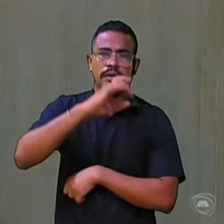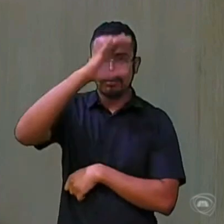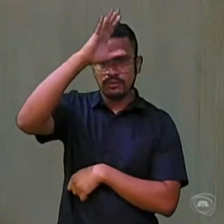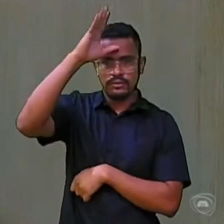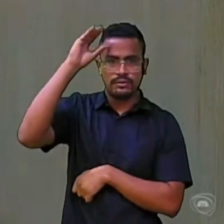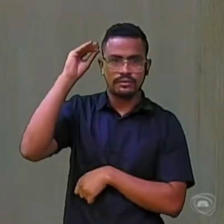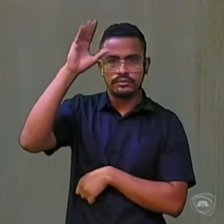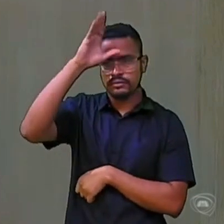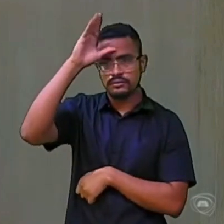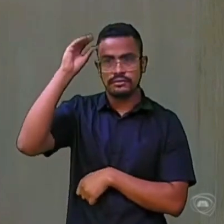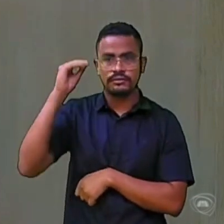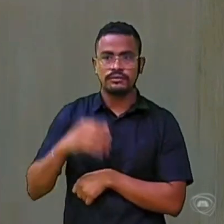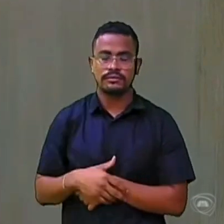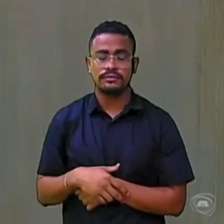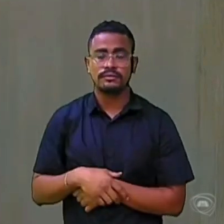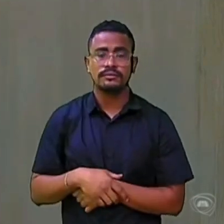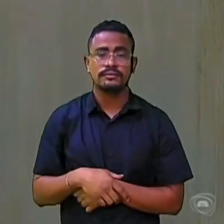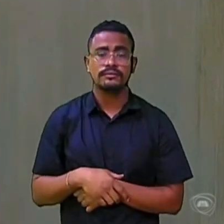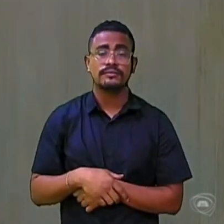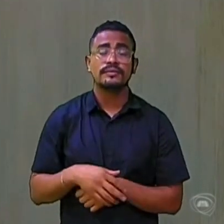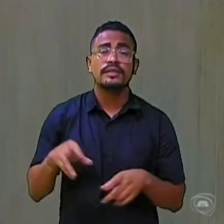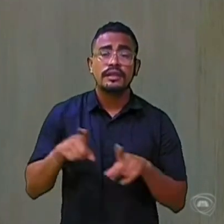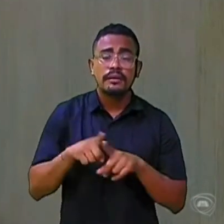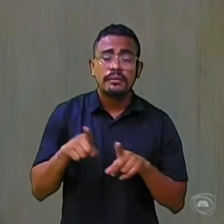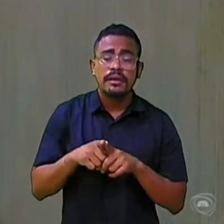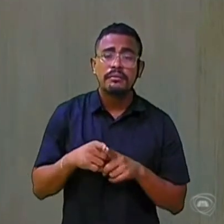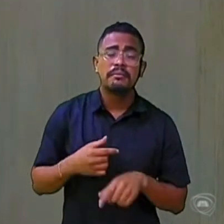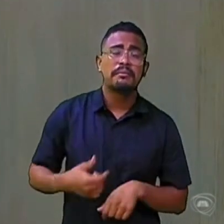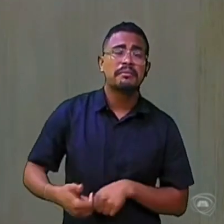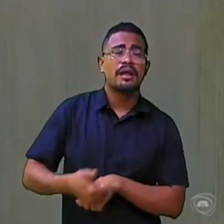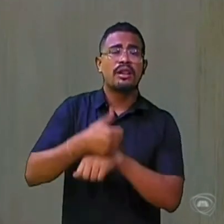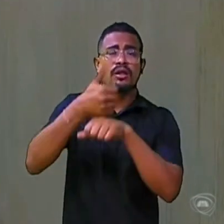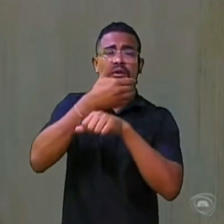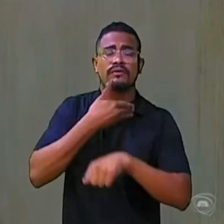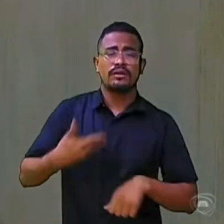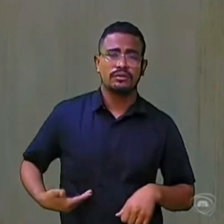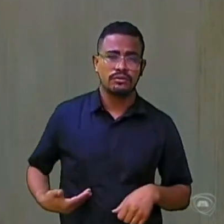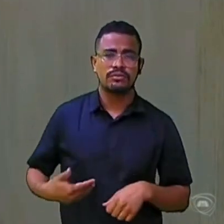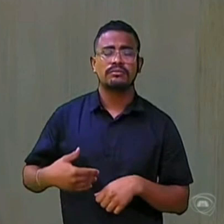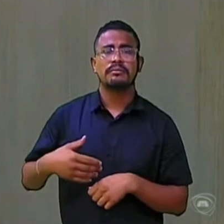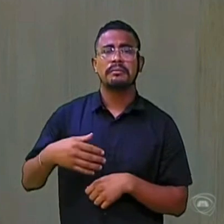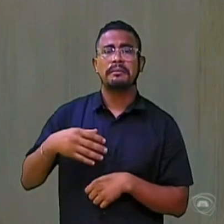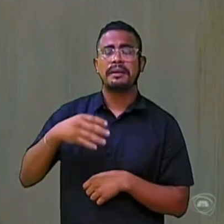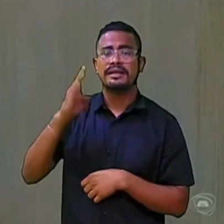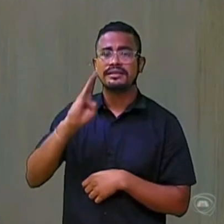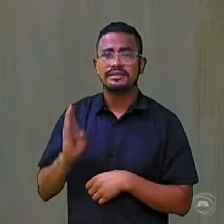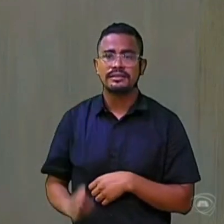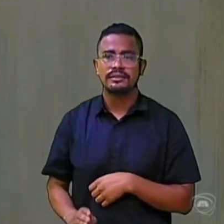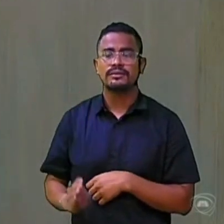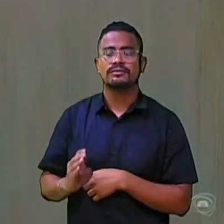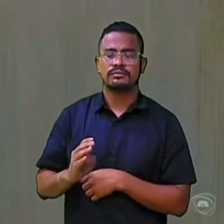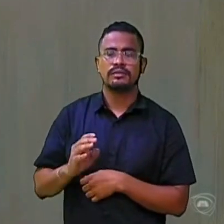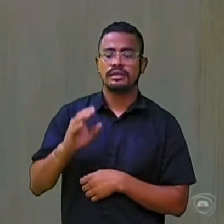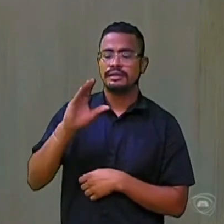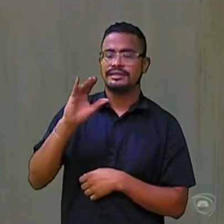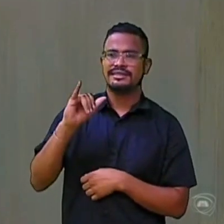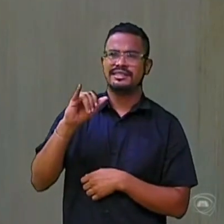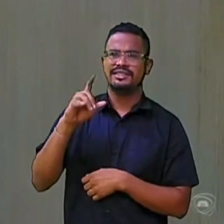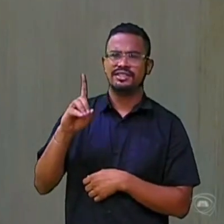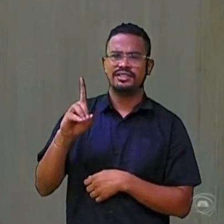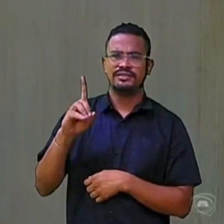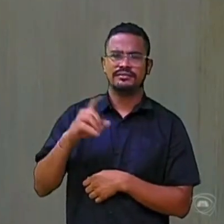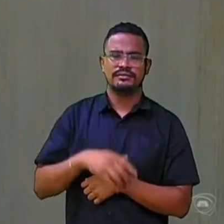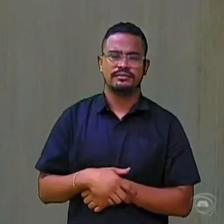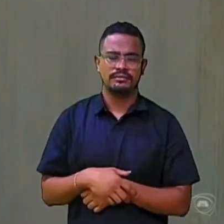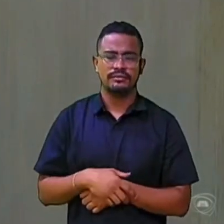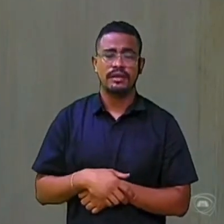se Deus quiser, um dos melhores governadores do Brasil também, Cid Gomes, e do governador humano de